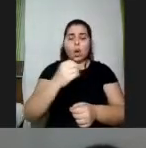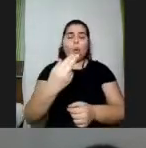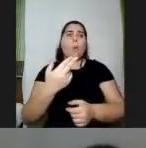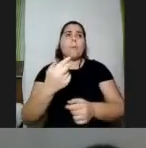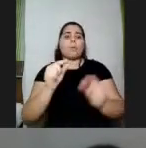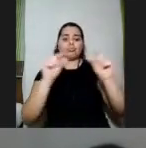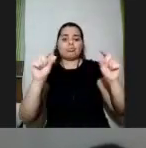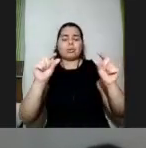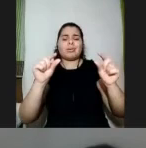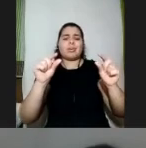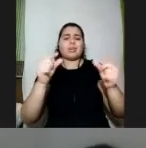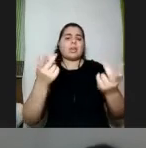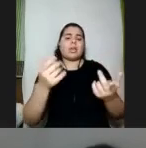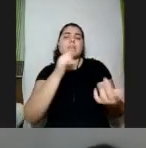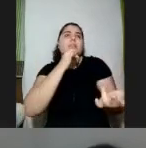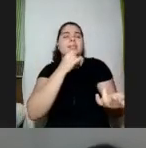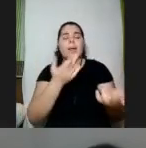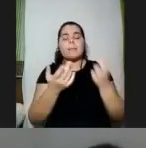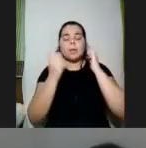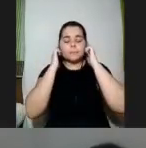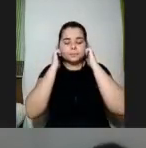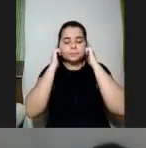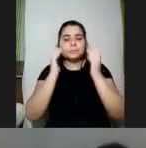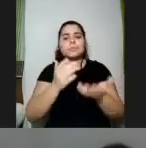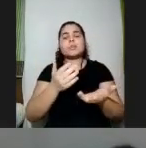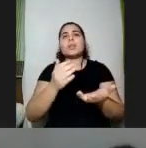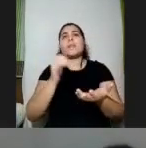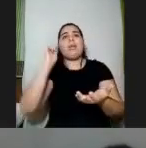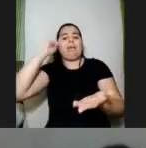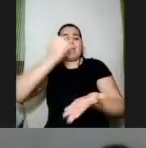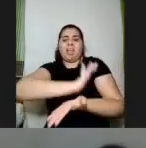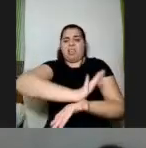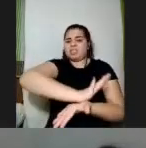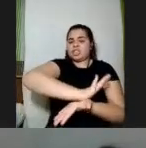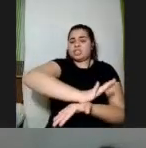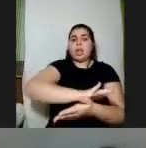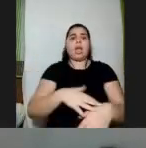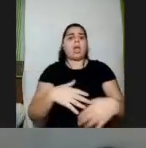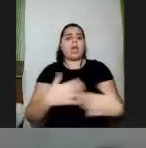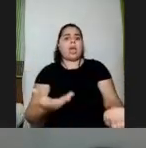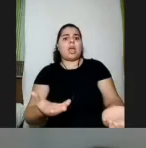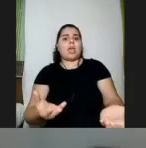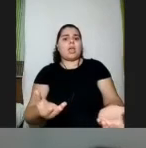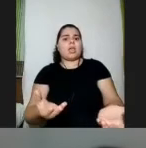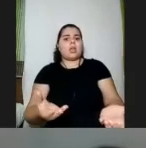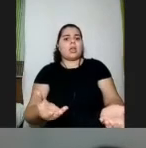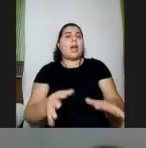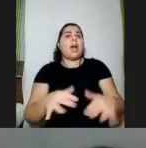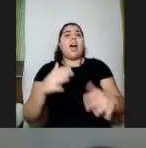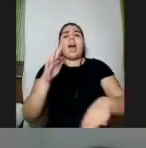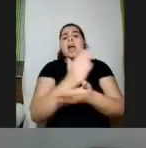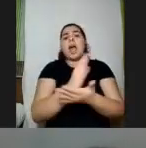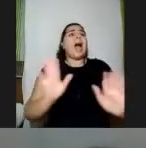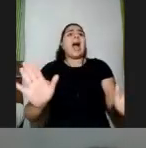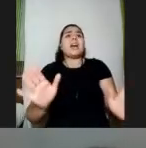muitas vezes tem por exemplo um fundo racista e as pessoas falam nossa botei na lista negra a pessoa não fala isso ah não